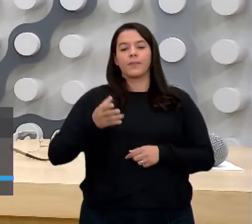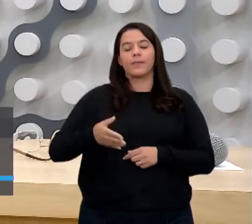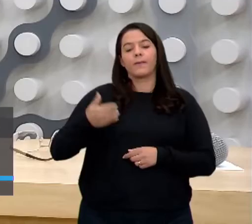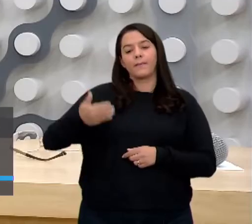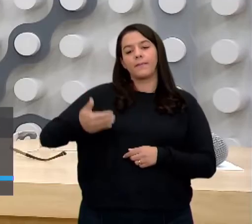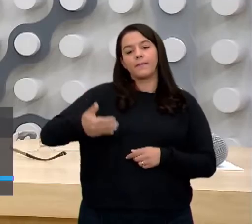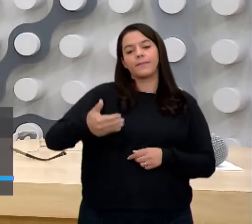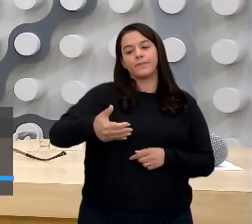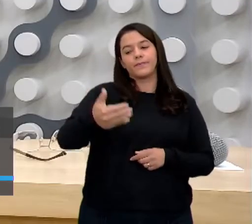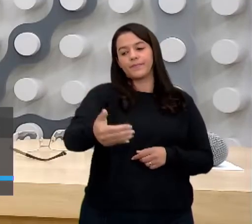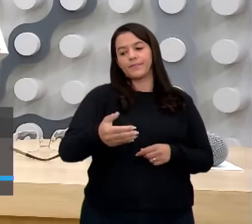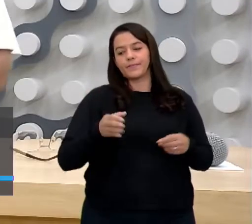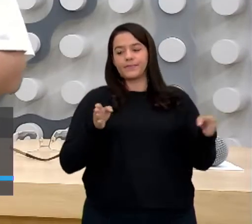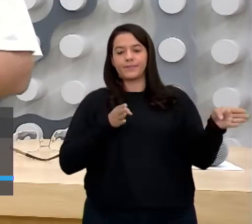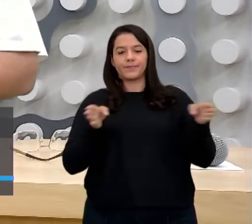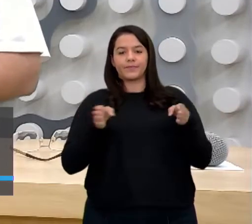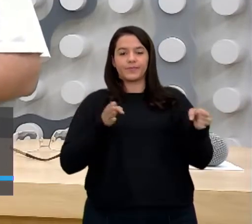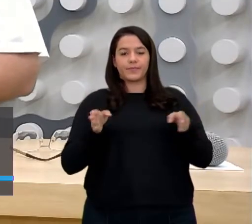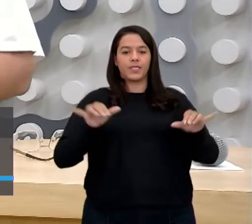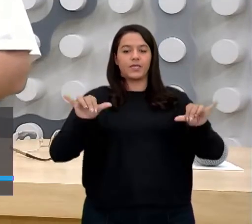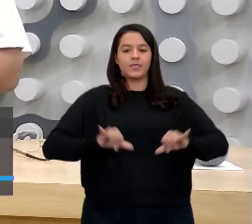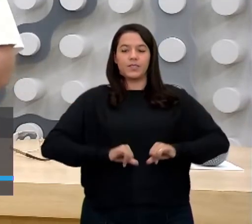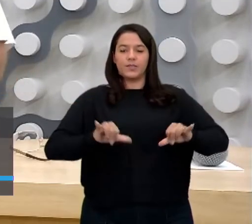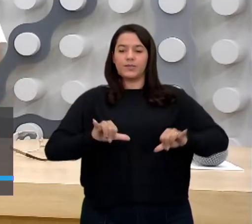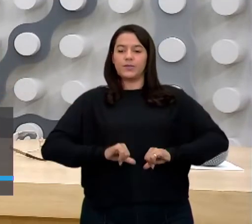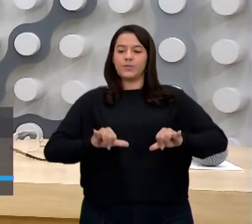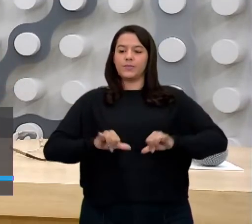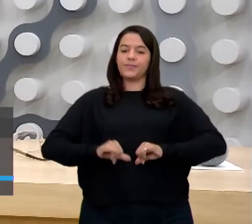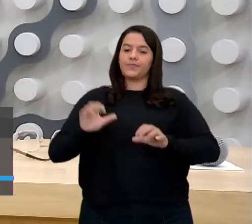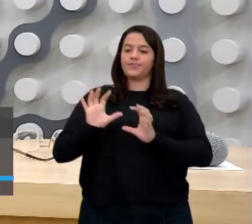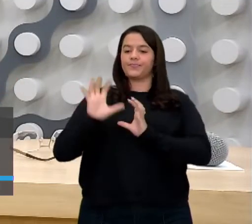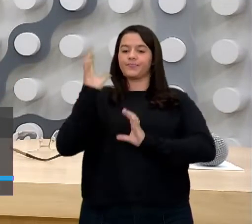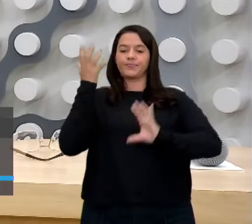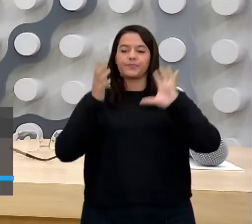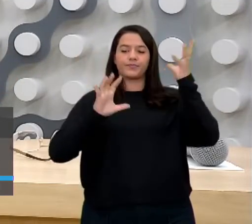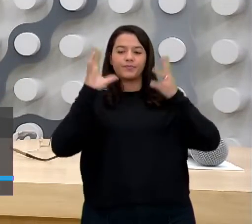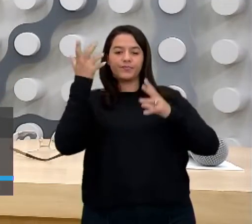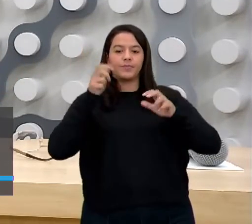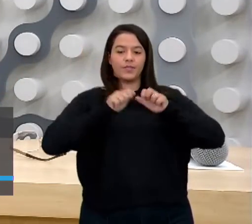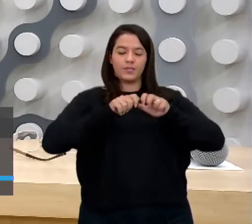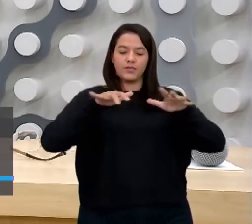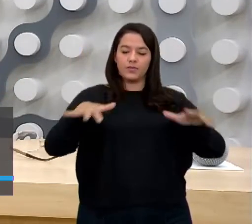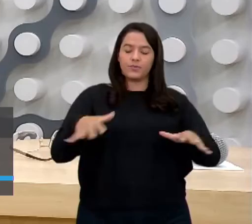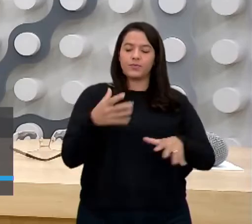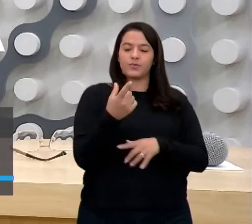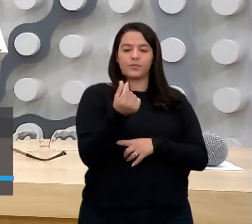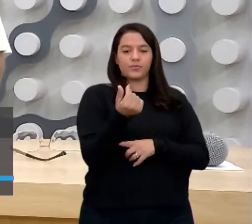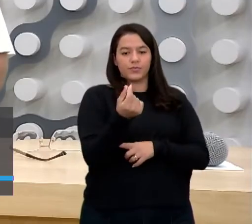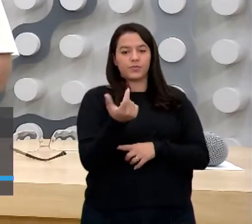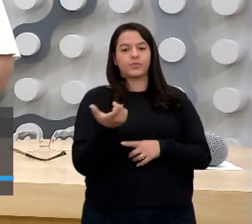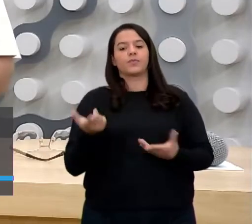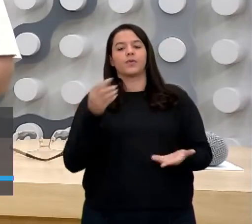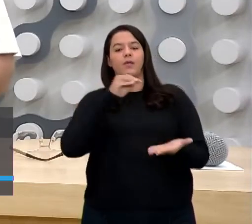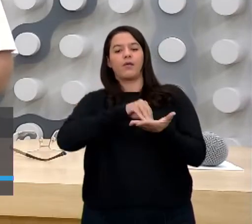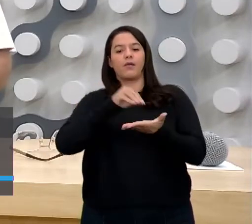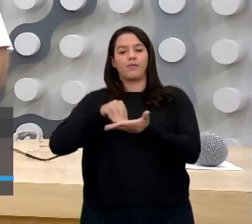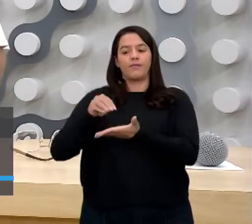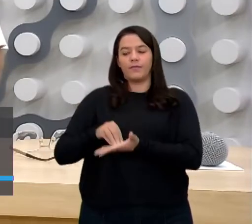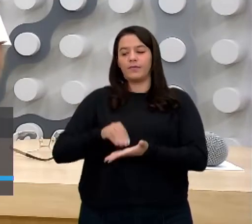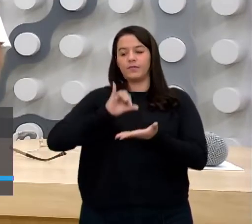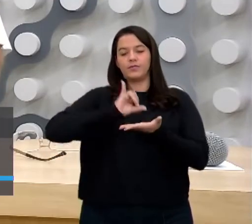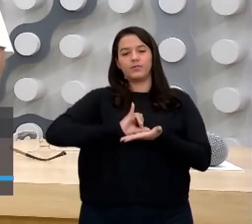tempo, eles ainda sofrem as consequências dessa questão de distribuição de renda, da falta de investimento